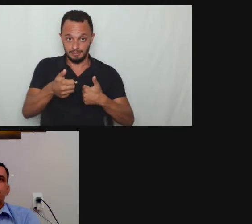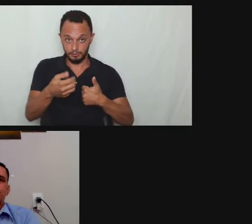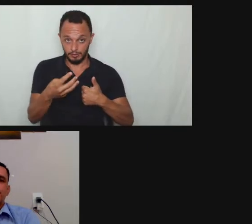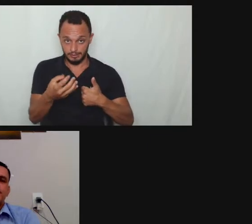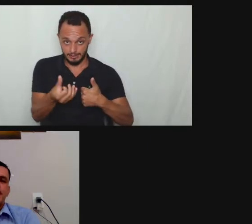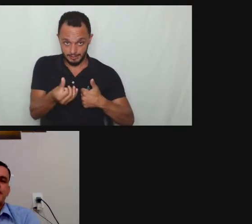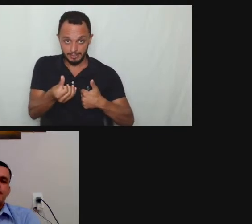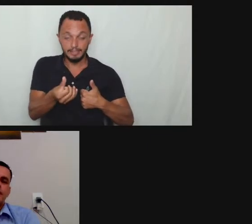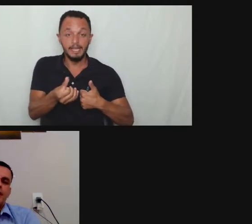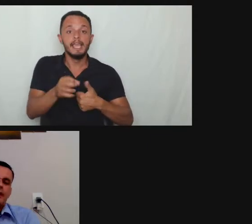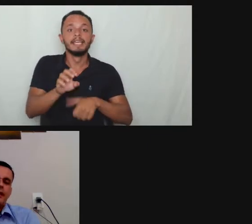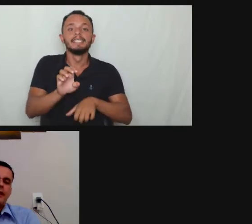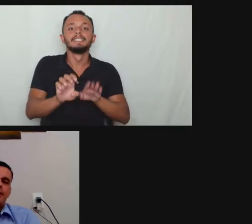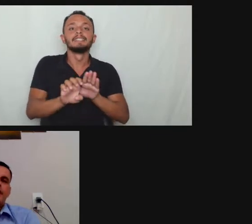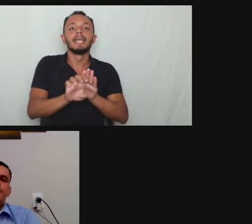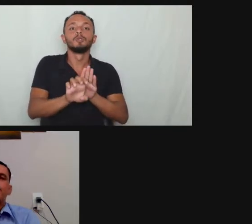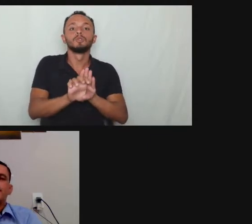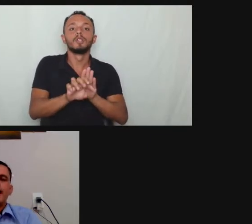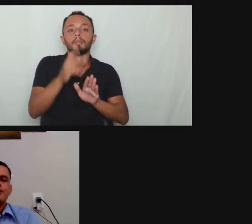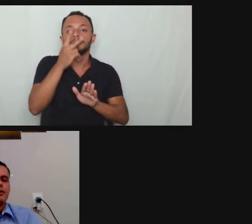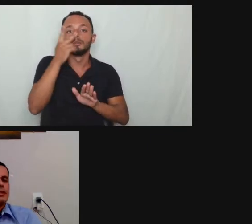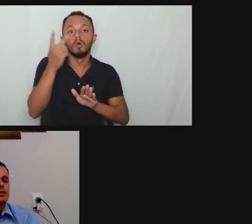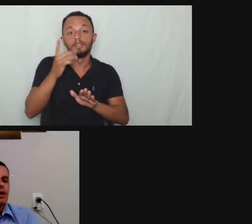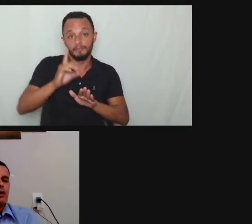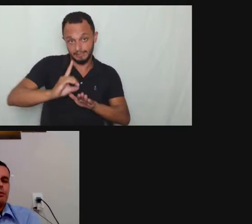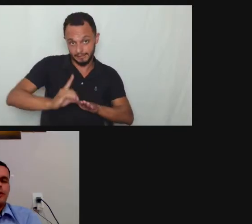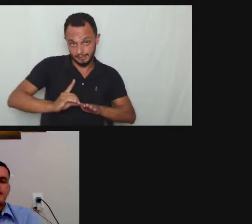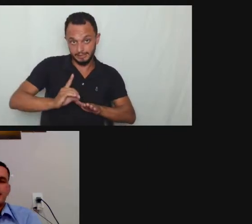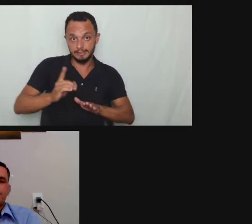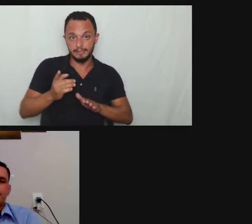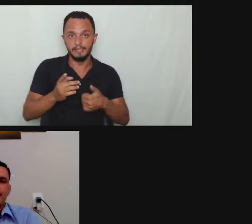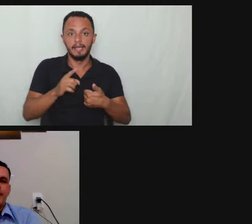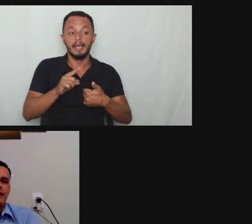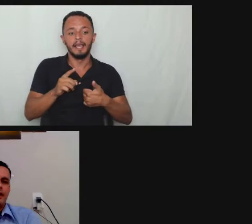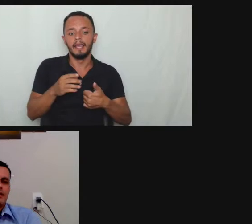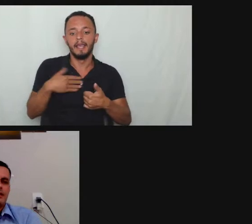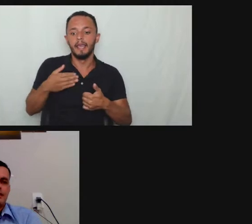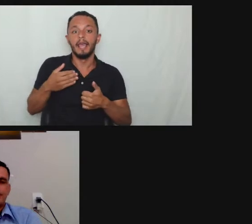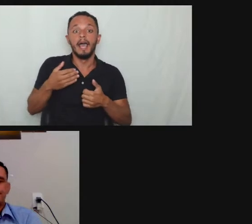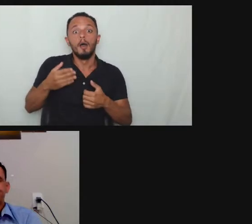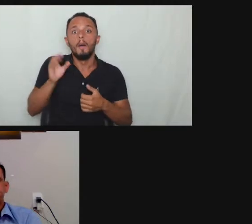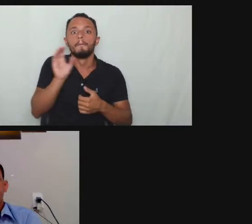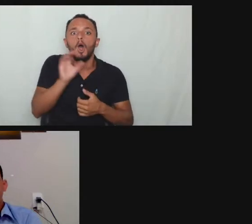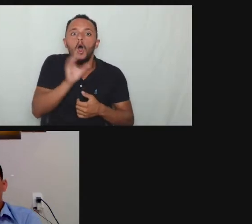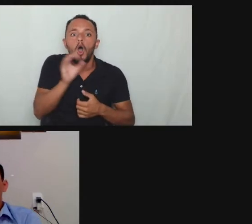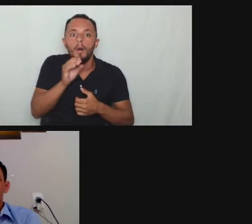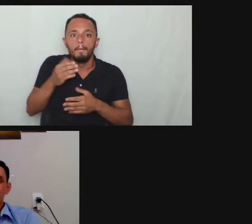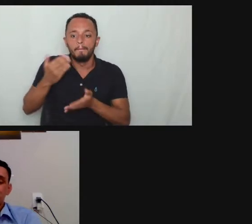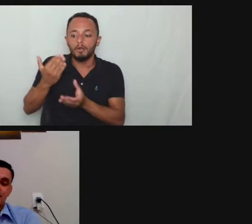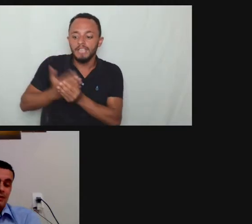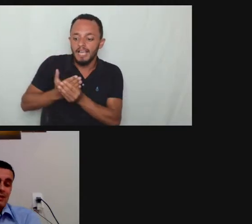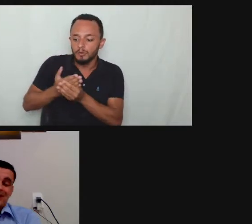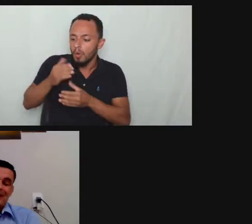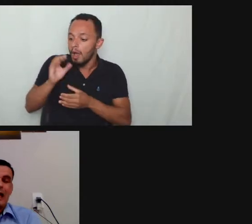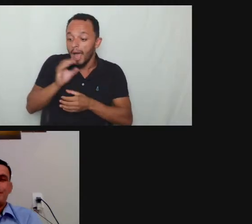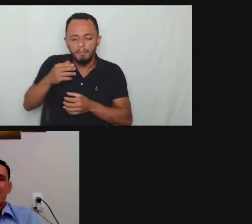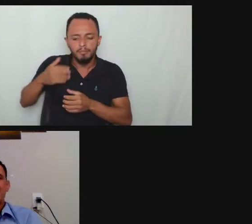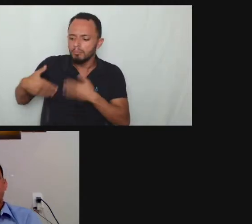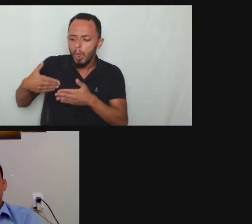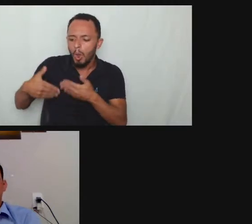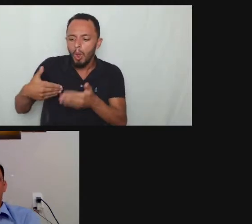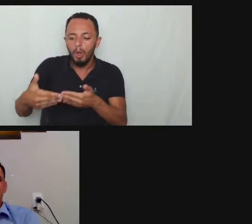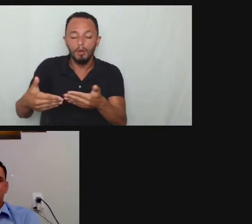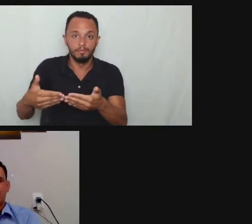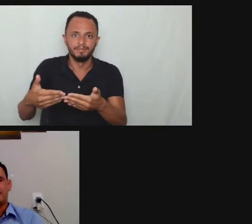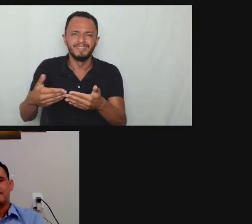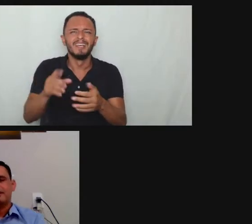estatuto da pessoa com deficiência determina a prioridade processual por exemplo é bem interessante apesar de que na